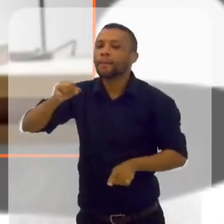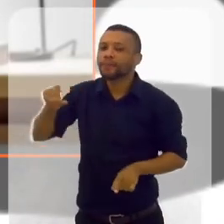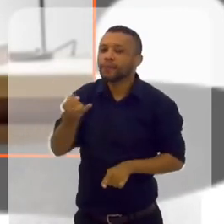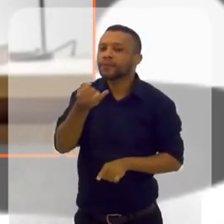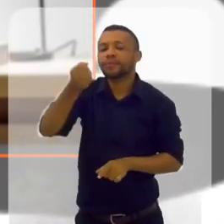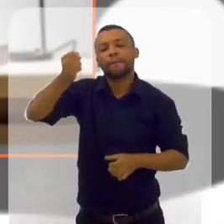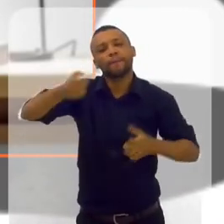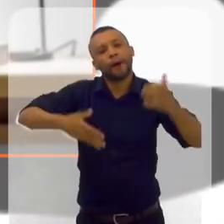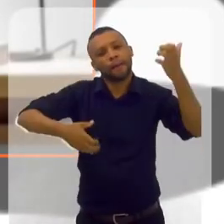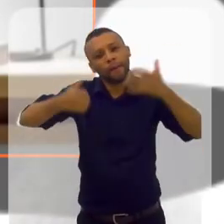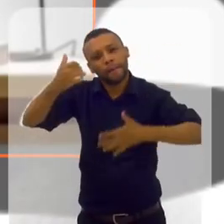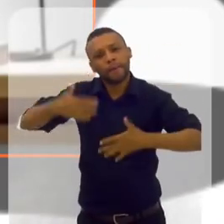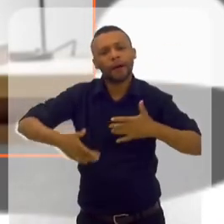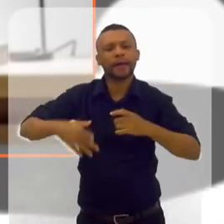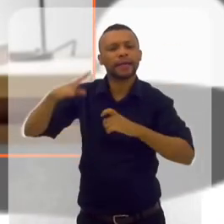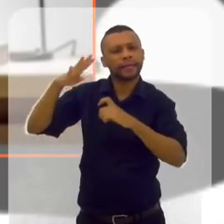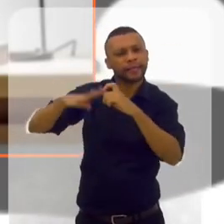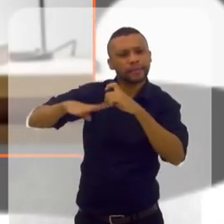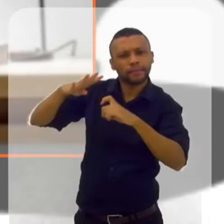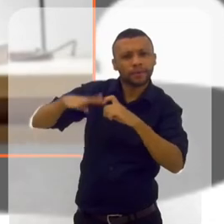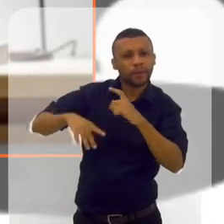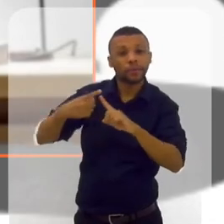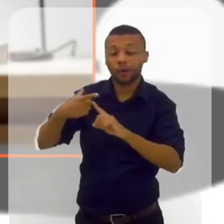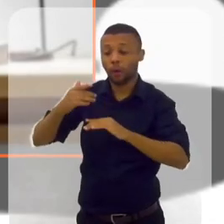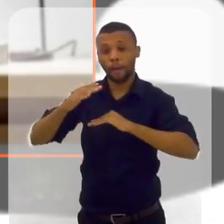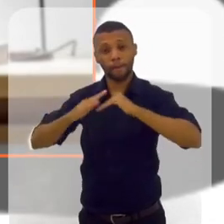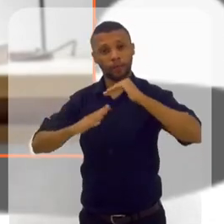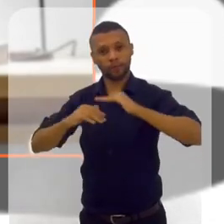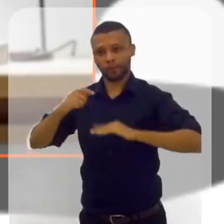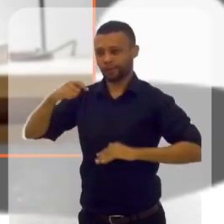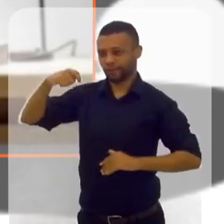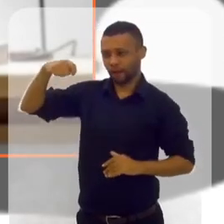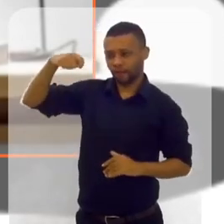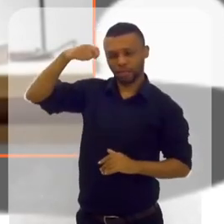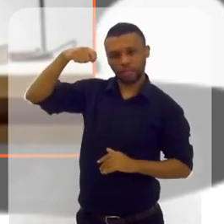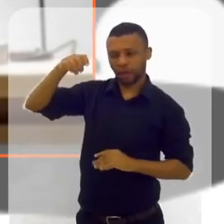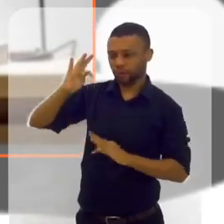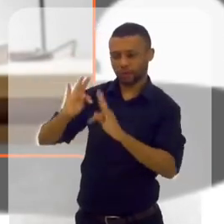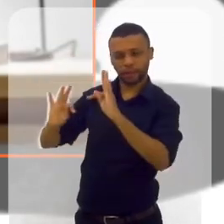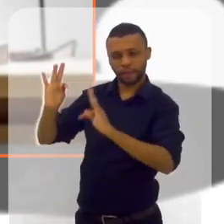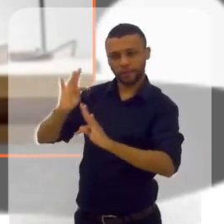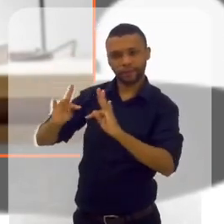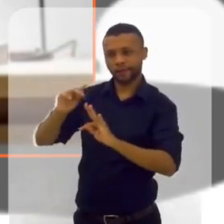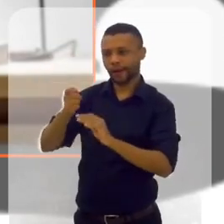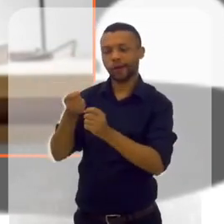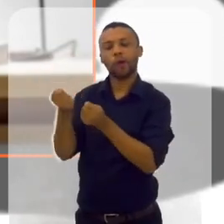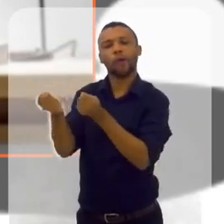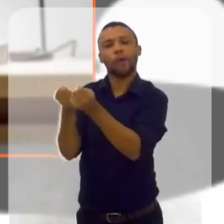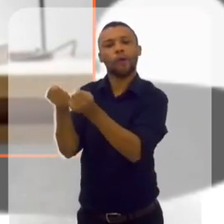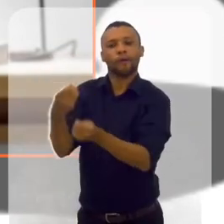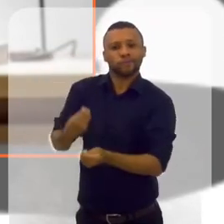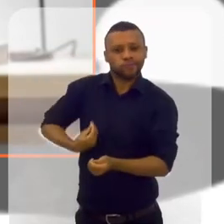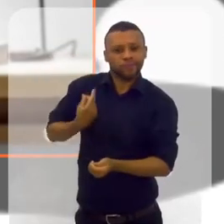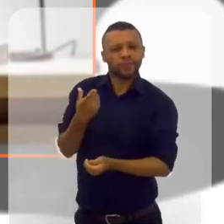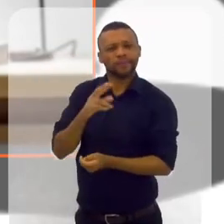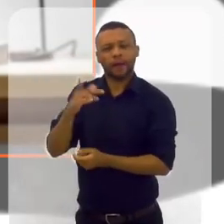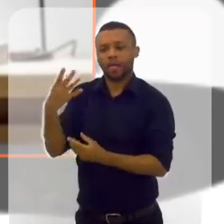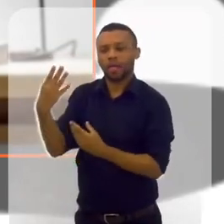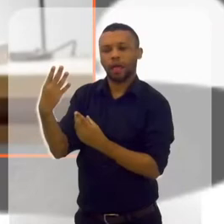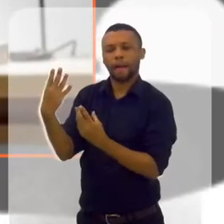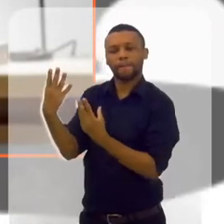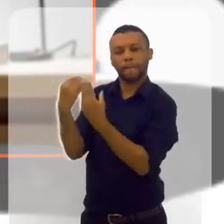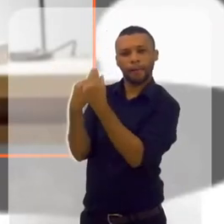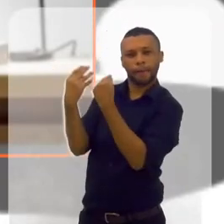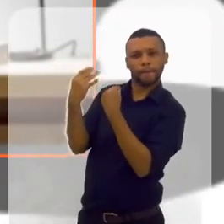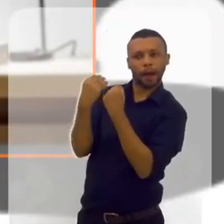Sibeli, pra tirar esses mitos de que você vai tomar o... O hipnoterapeuta vai tomar o controle da vida? Você vai